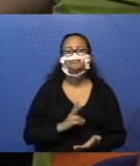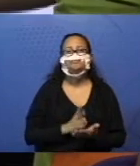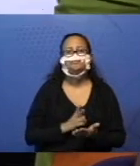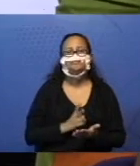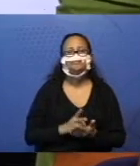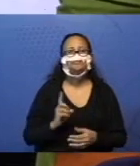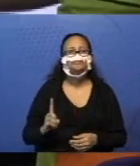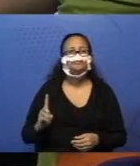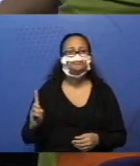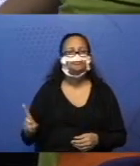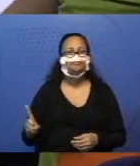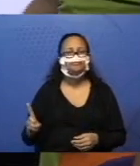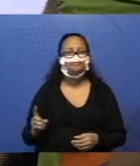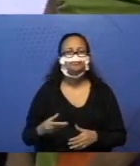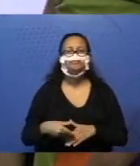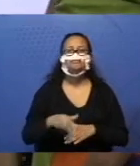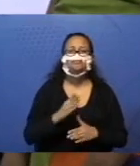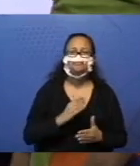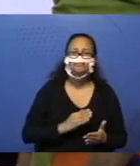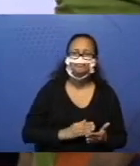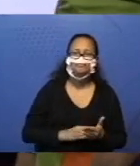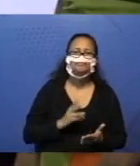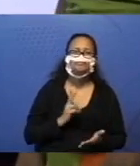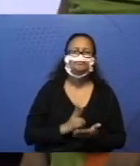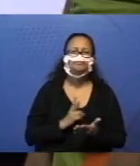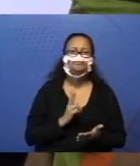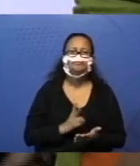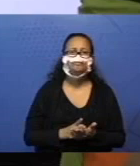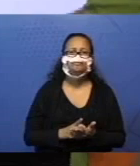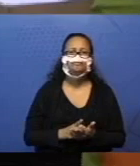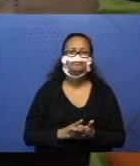certo? O nosso total nunca muda.